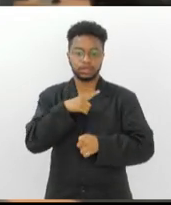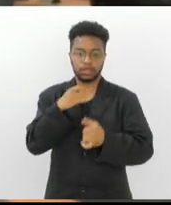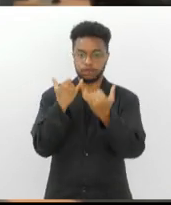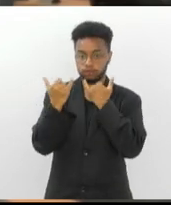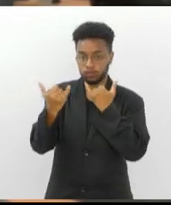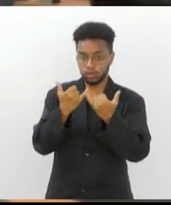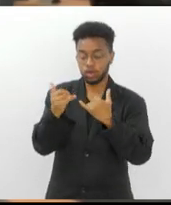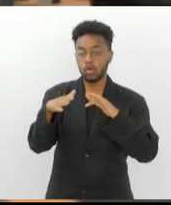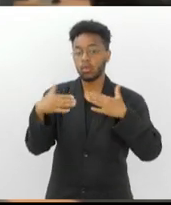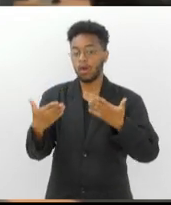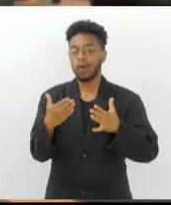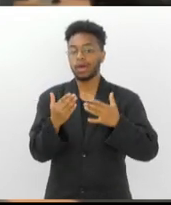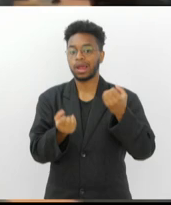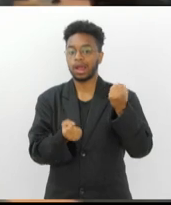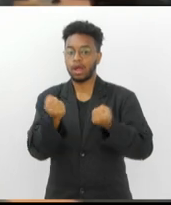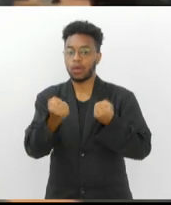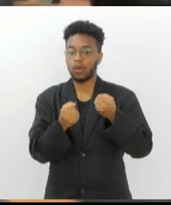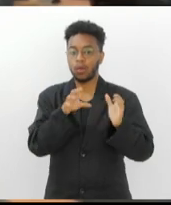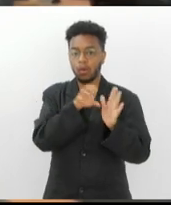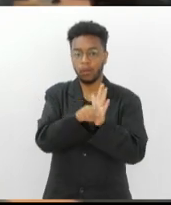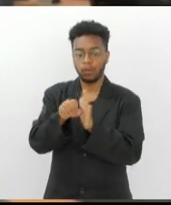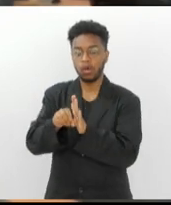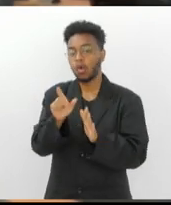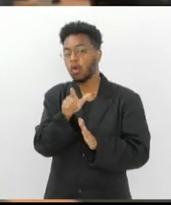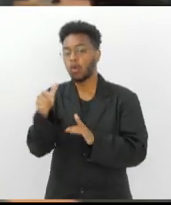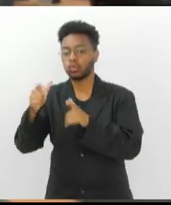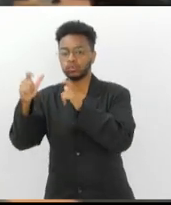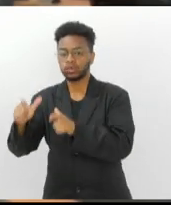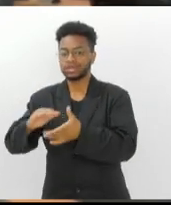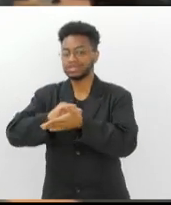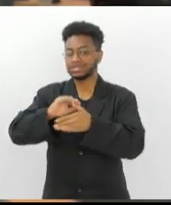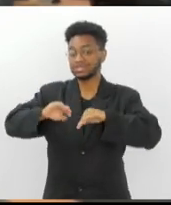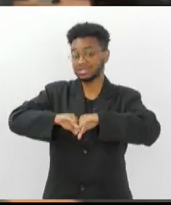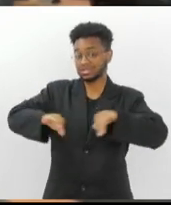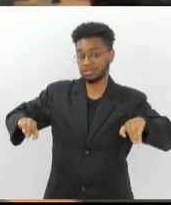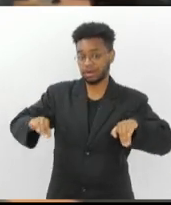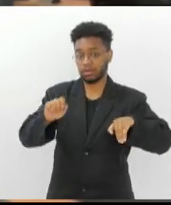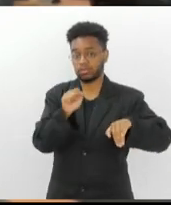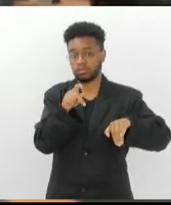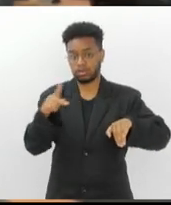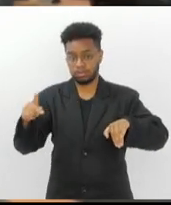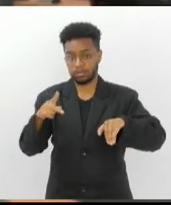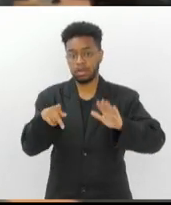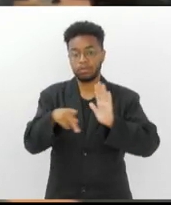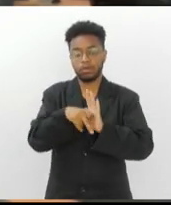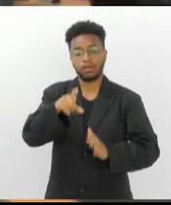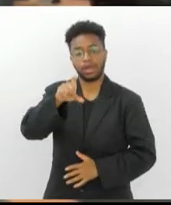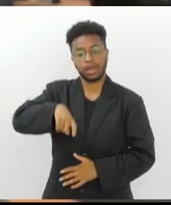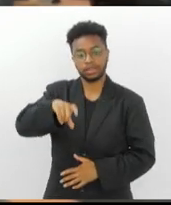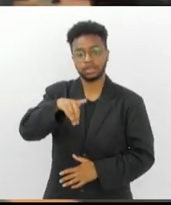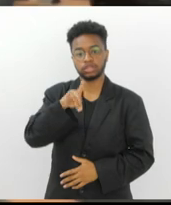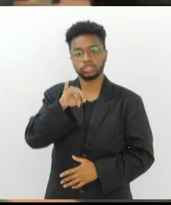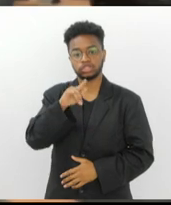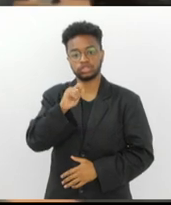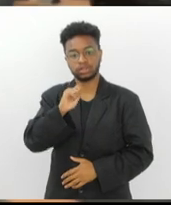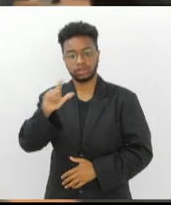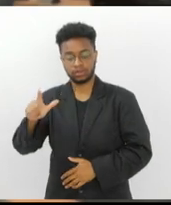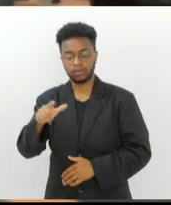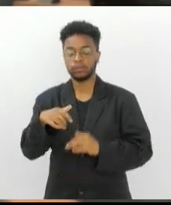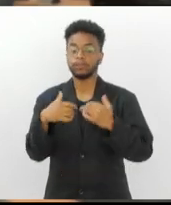veículos roubados em um banco de dados à parte do sistema do aplicativo Carteira Digital de Trânsito e